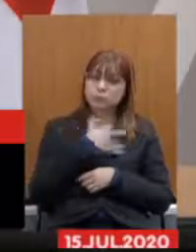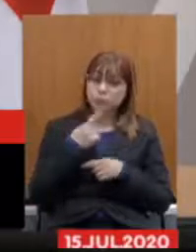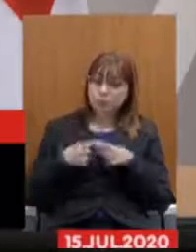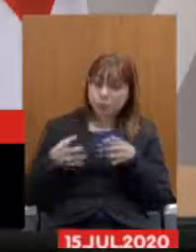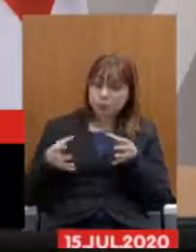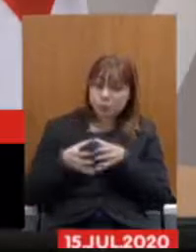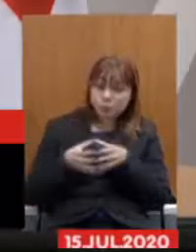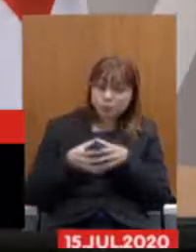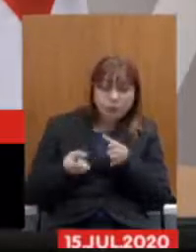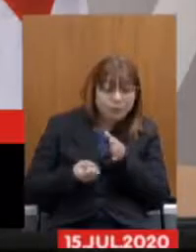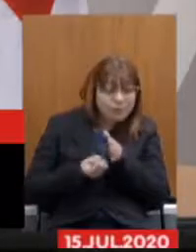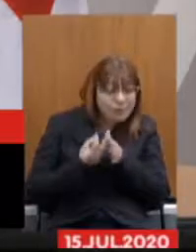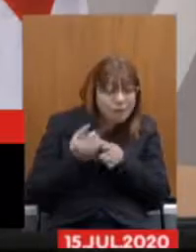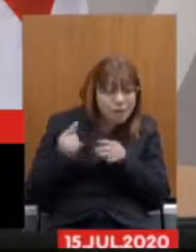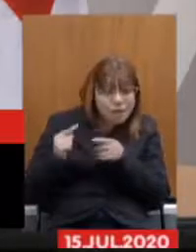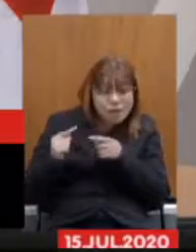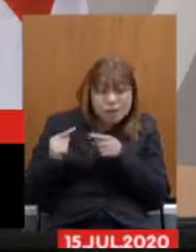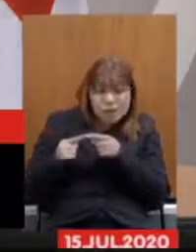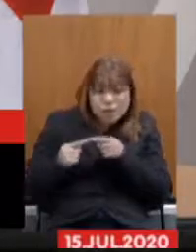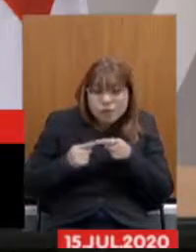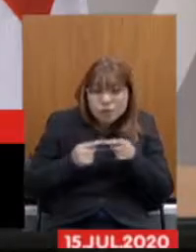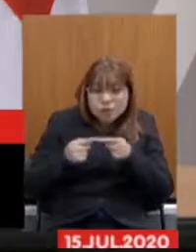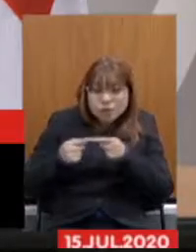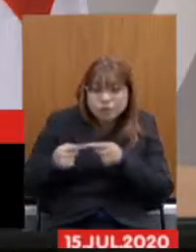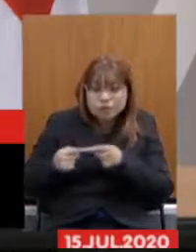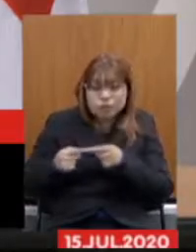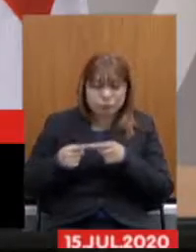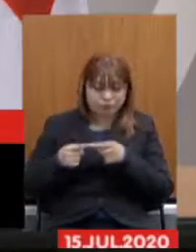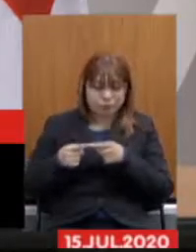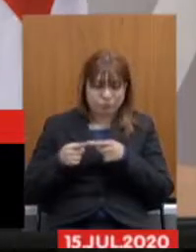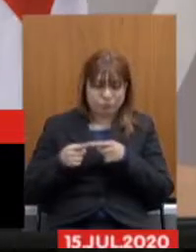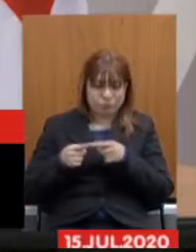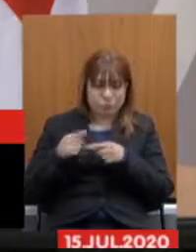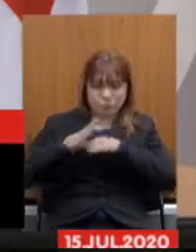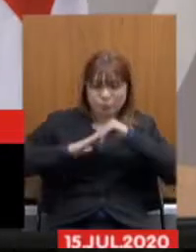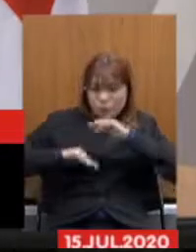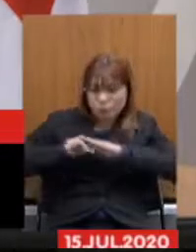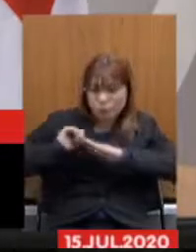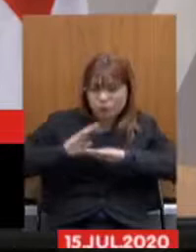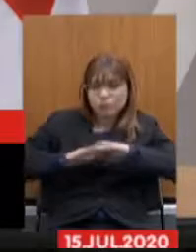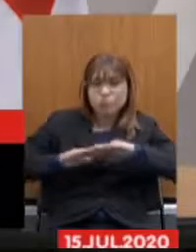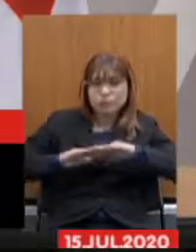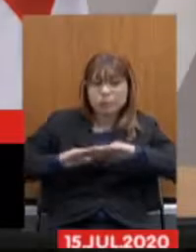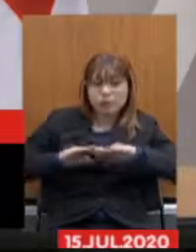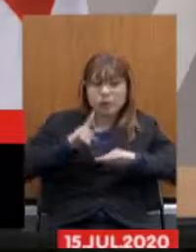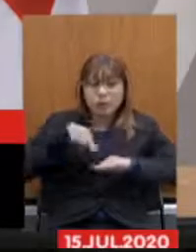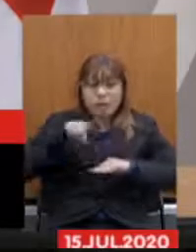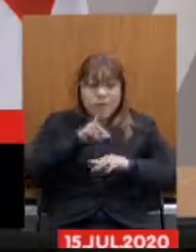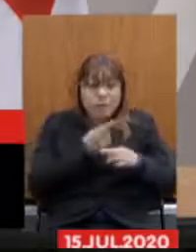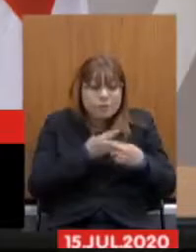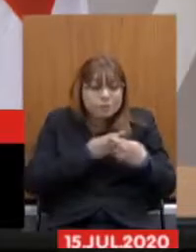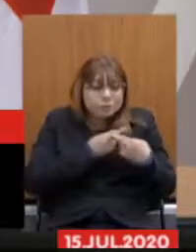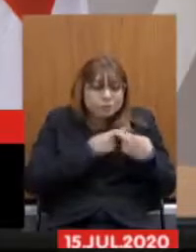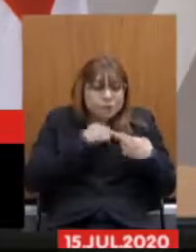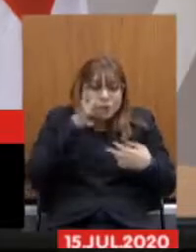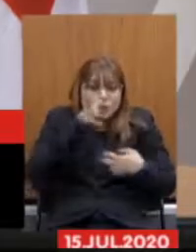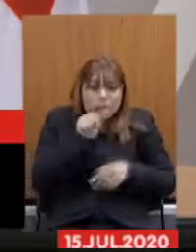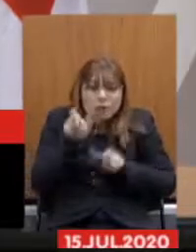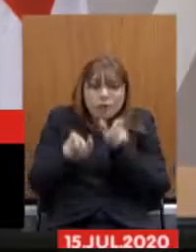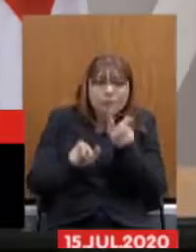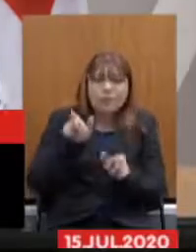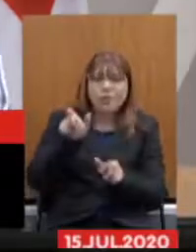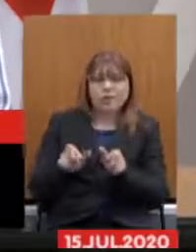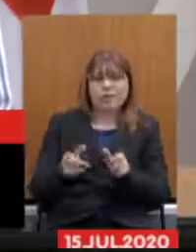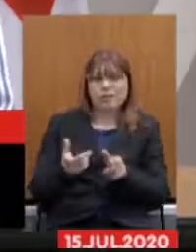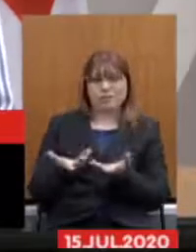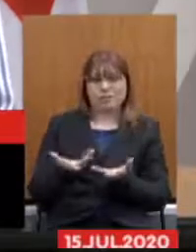multiprofissional e que tem uma responsabilidade de estar salvando vidas e precisa